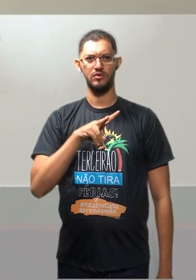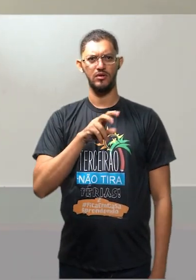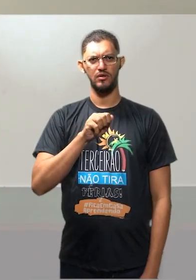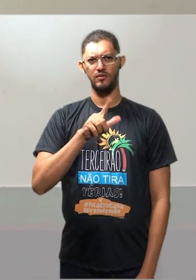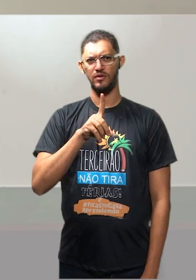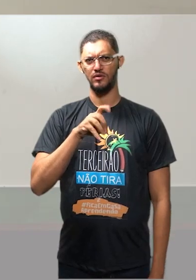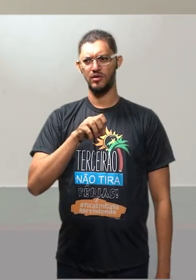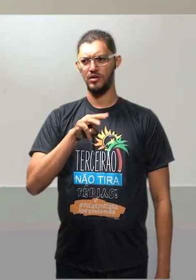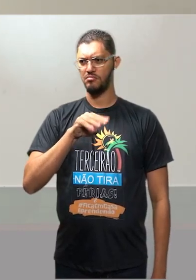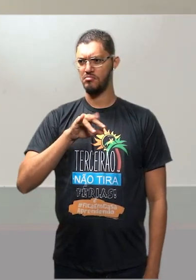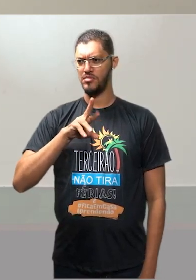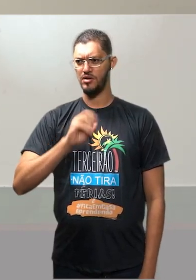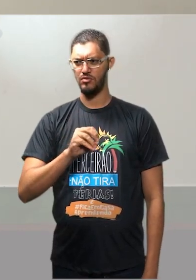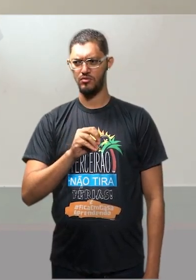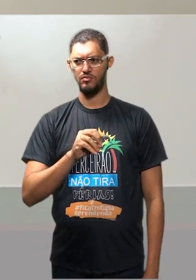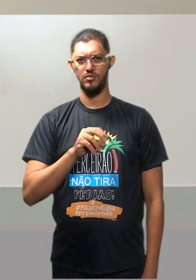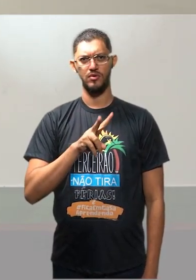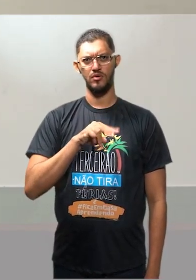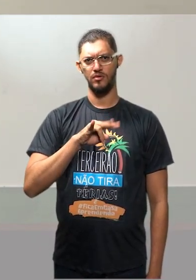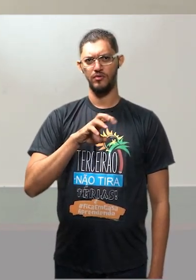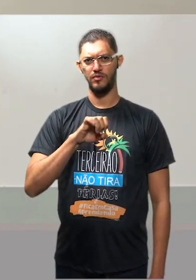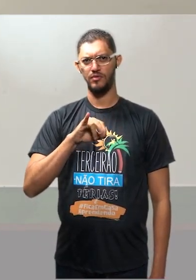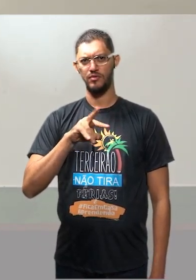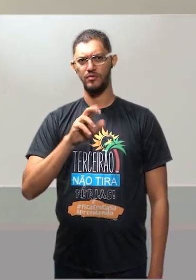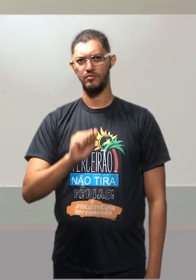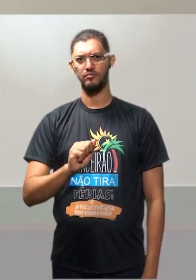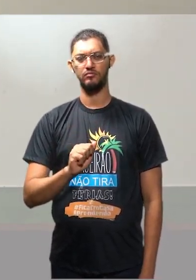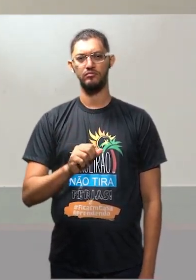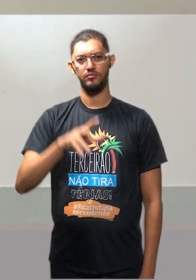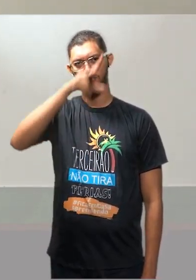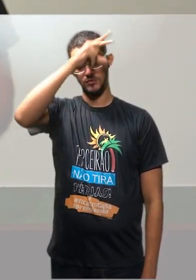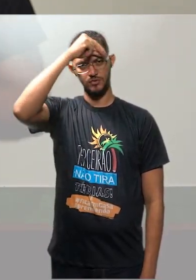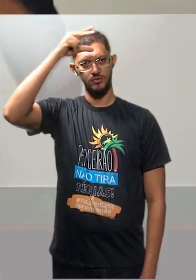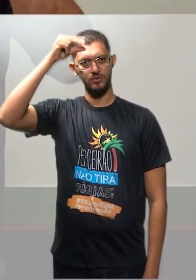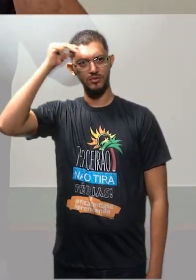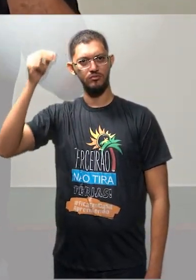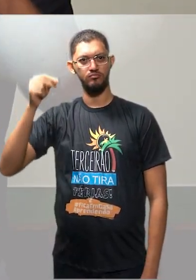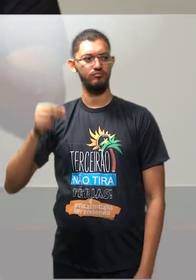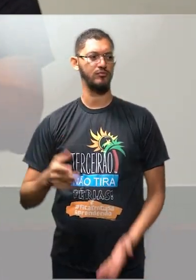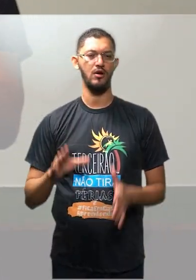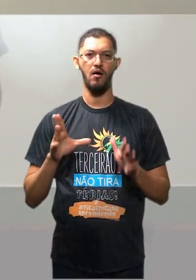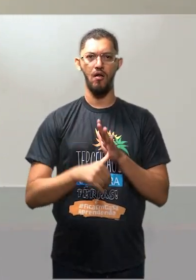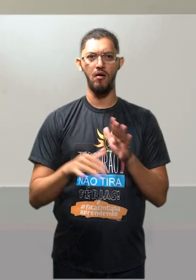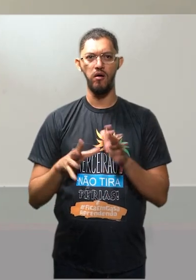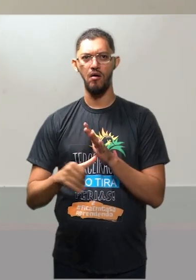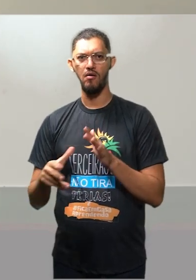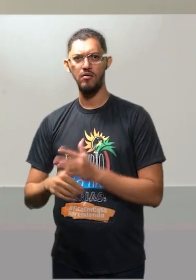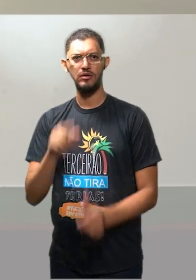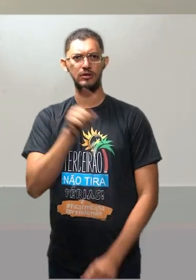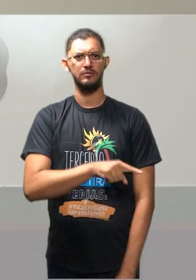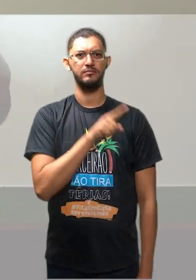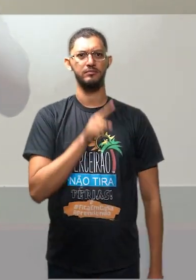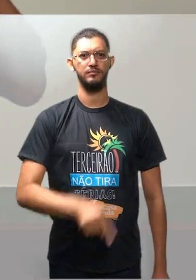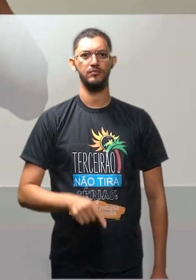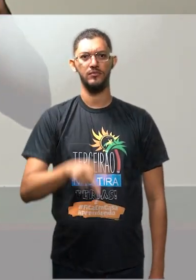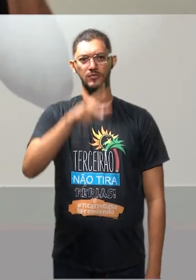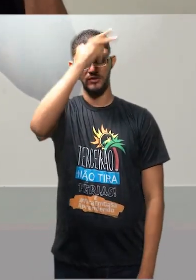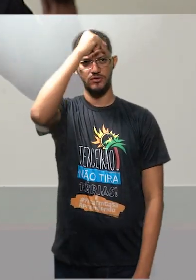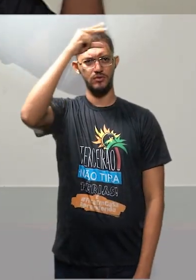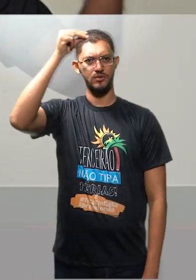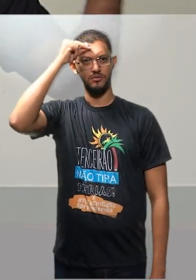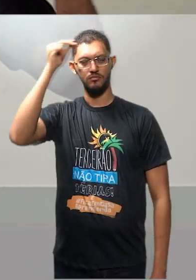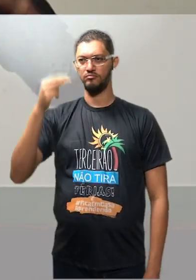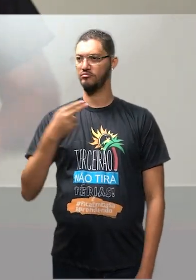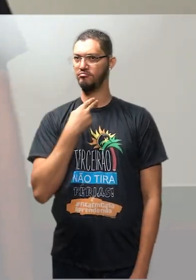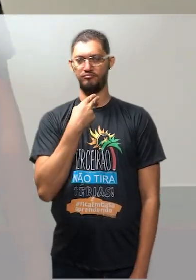Vieira. O que ele era um prefeito corrupto. Disseram que ele estava censurado porque o prefeito no Brasil